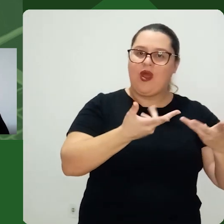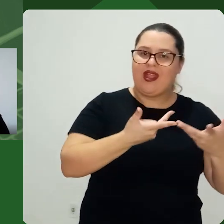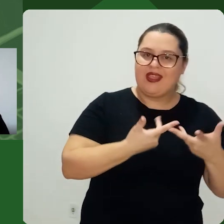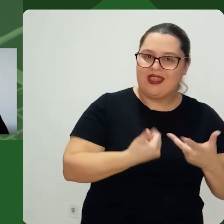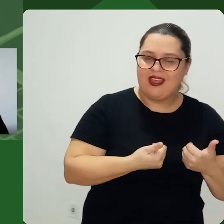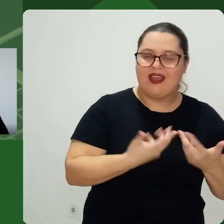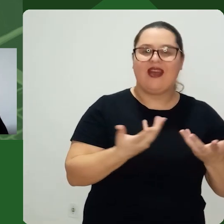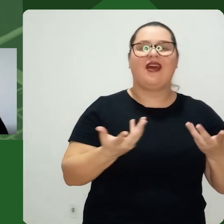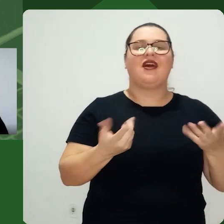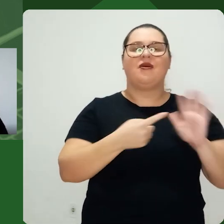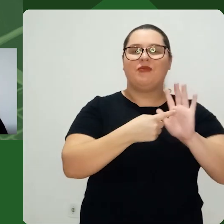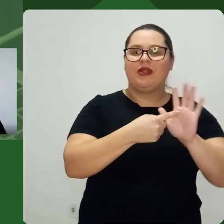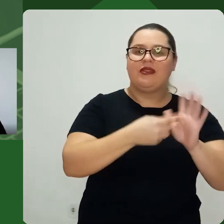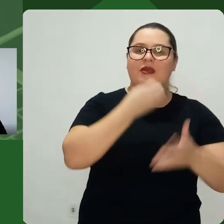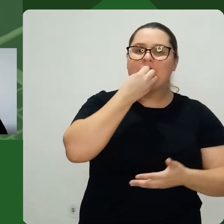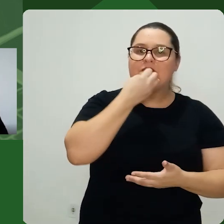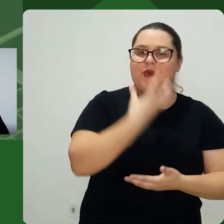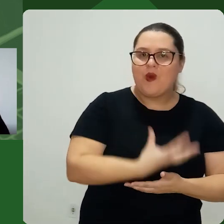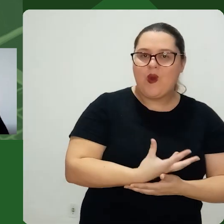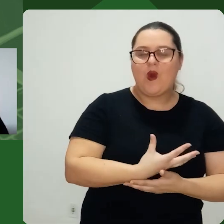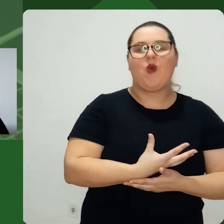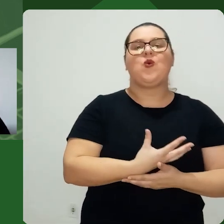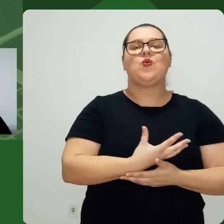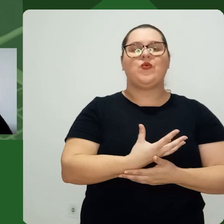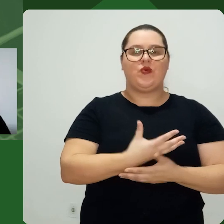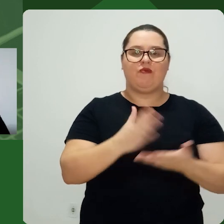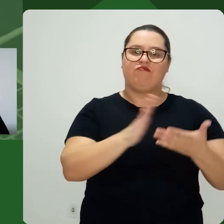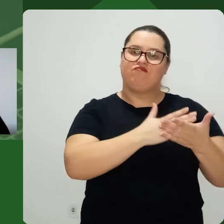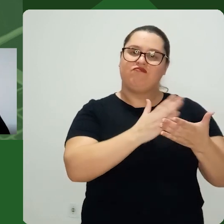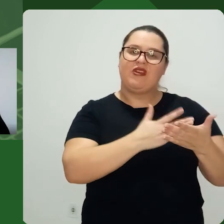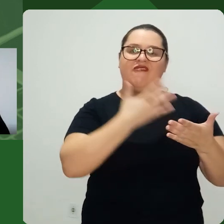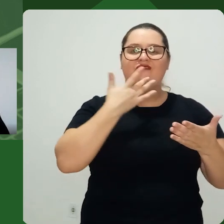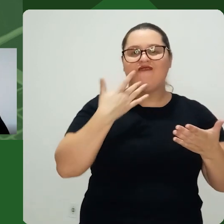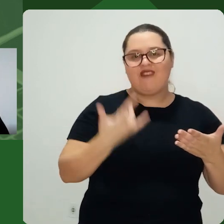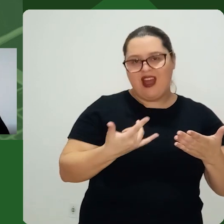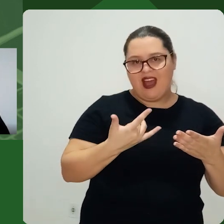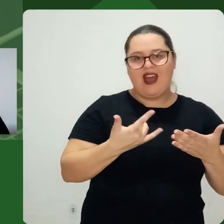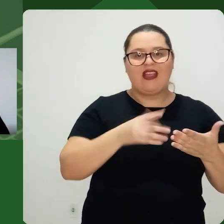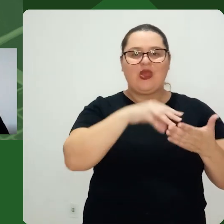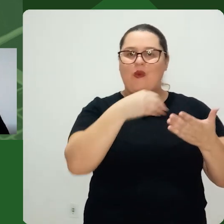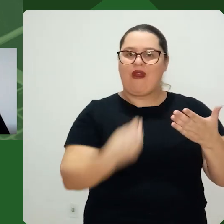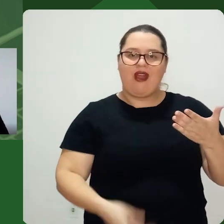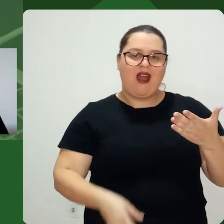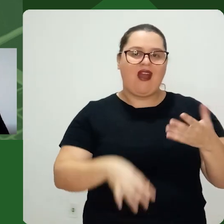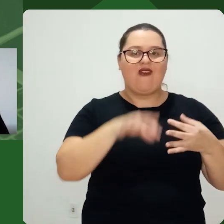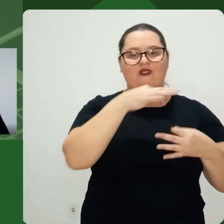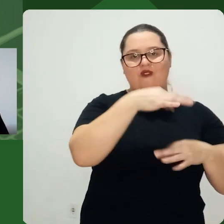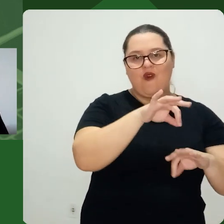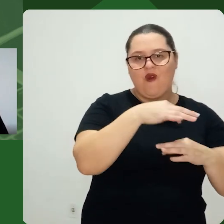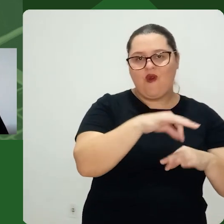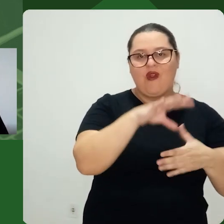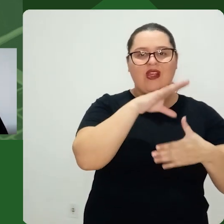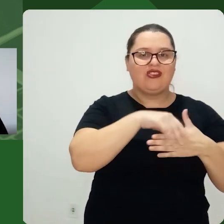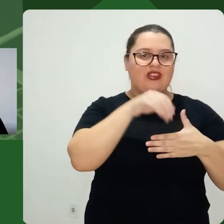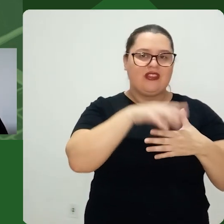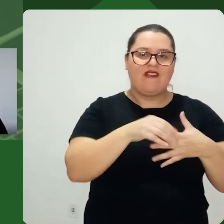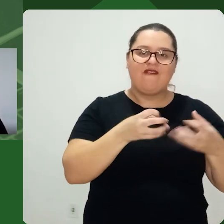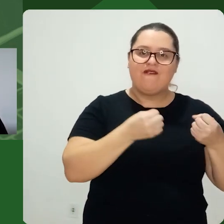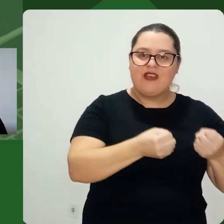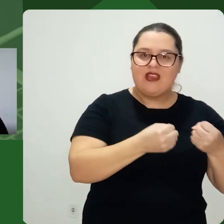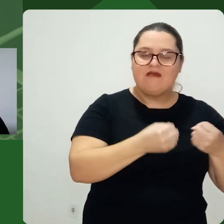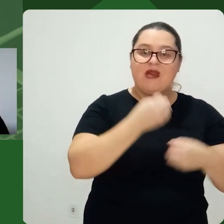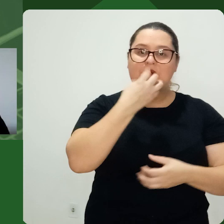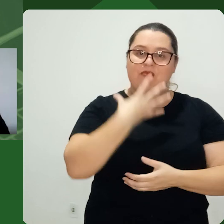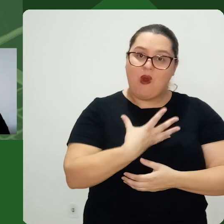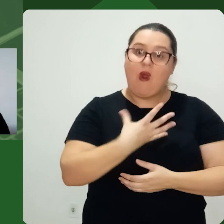tem uma boa qualidade Ela apresenta um bom desempenho Enfim, as folhas, elas não caem É uma agenda